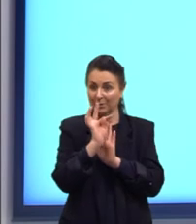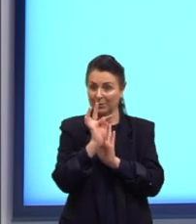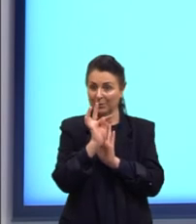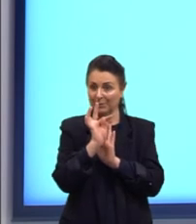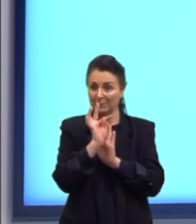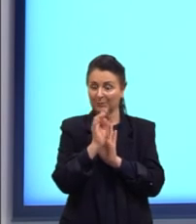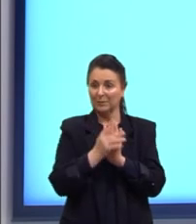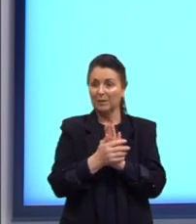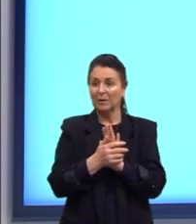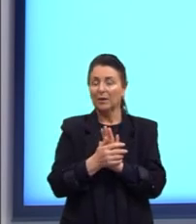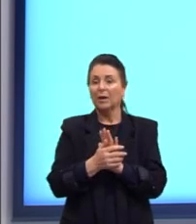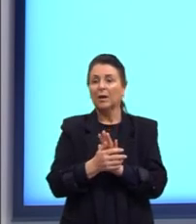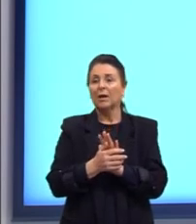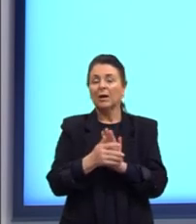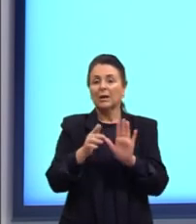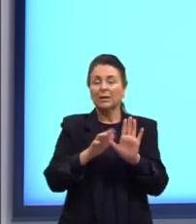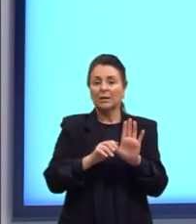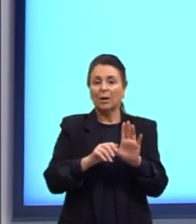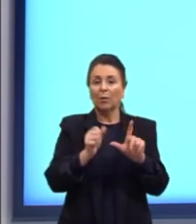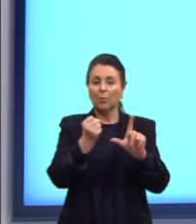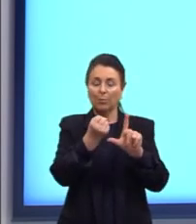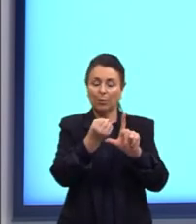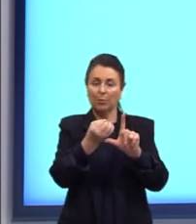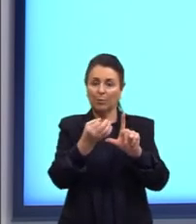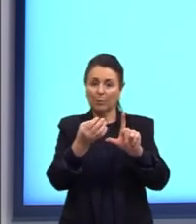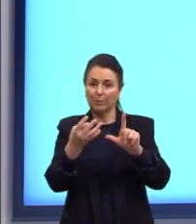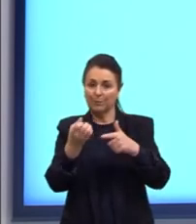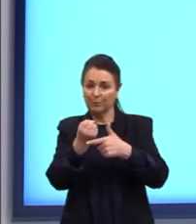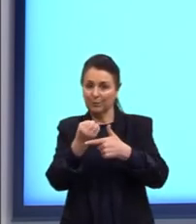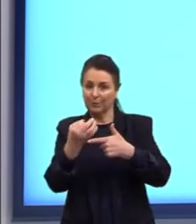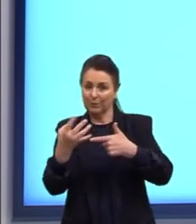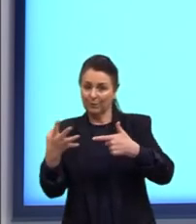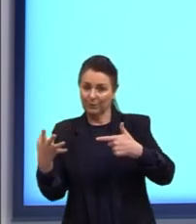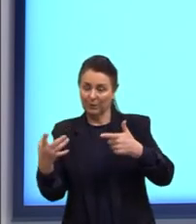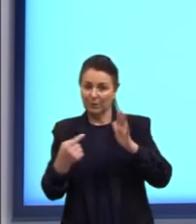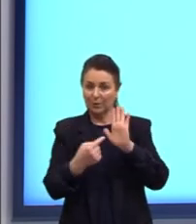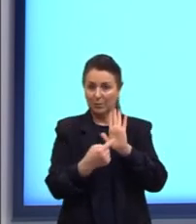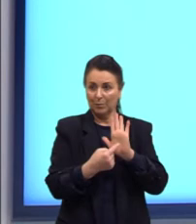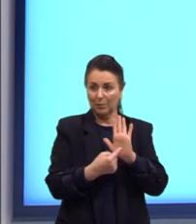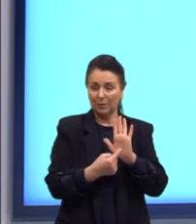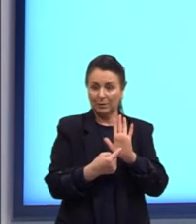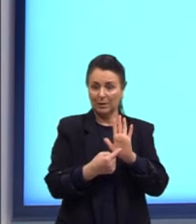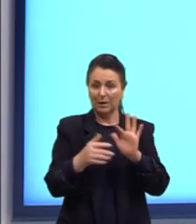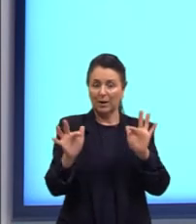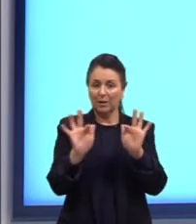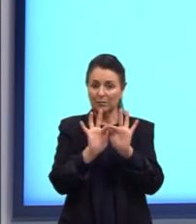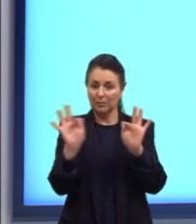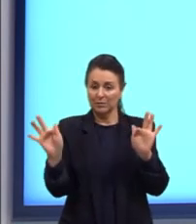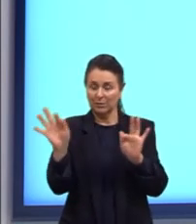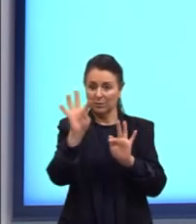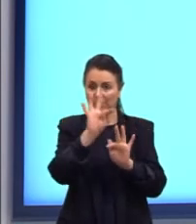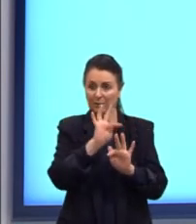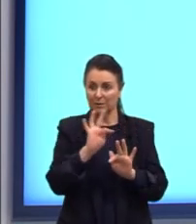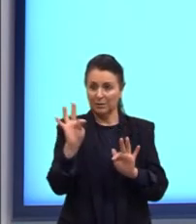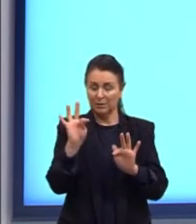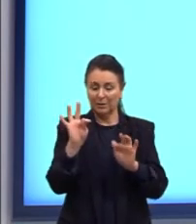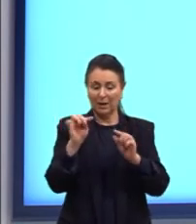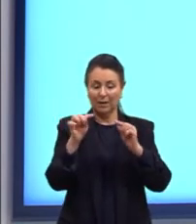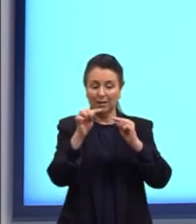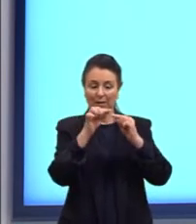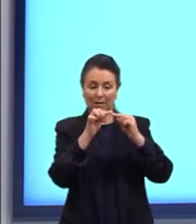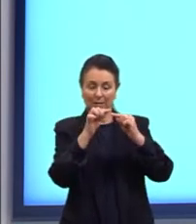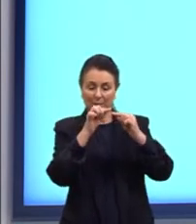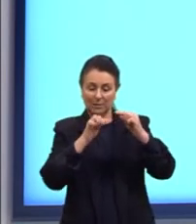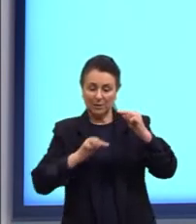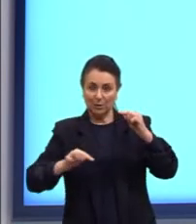Então a expressão algébrica que representa a posição P em função de T da cabeça do pistão em função